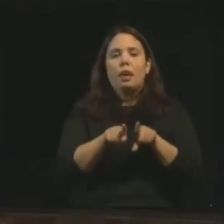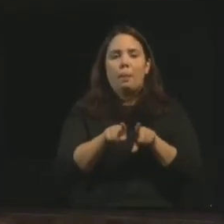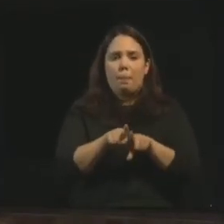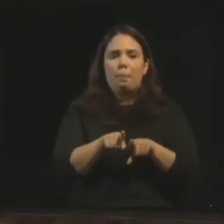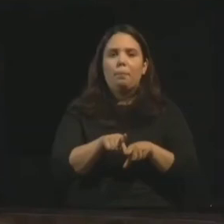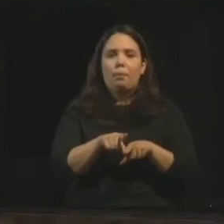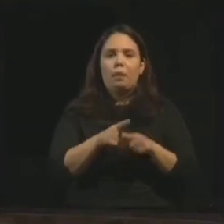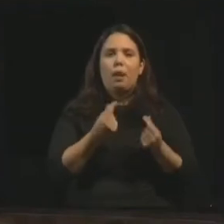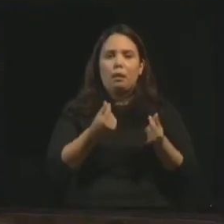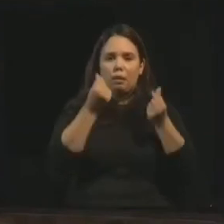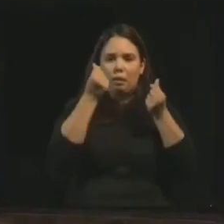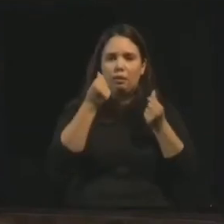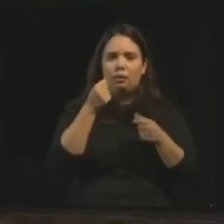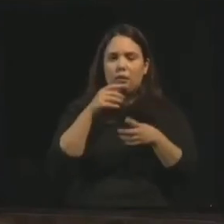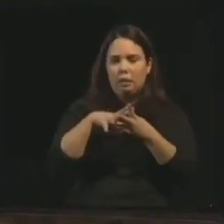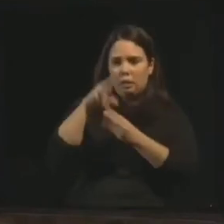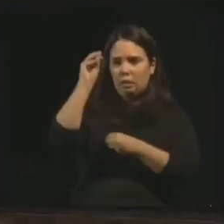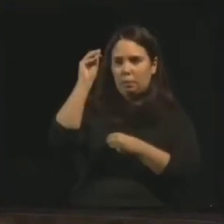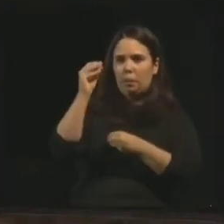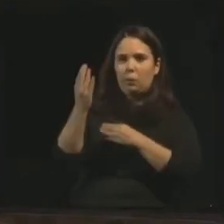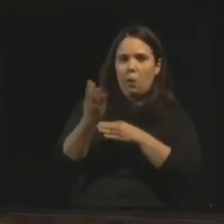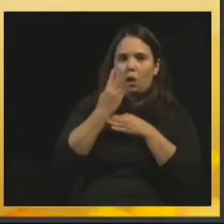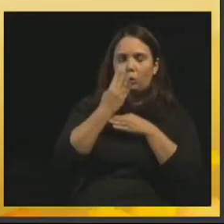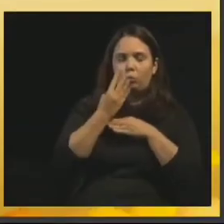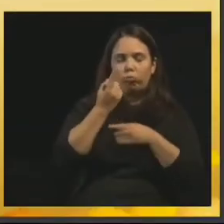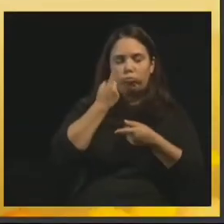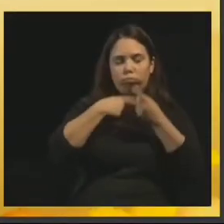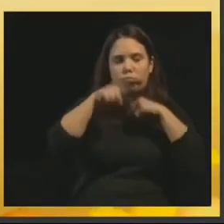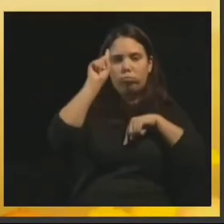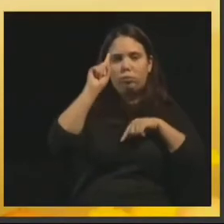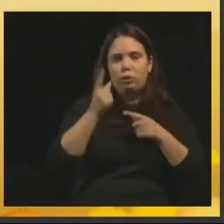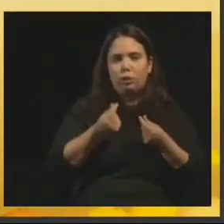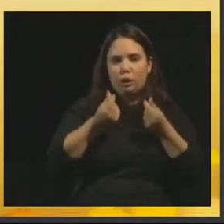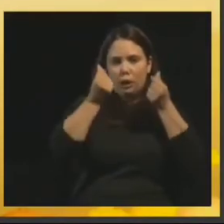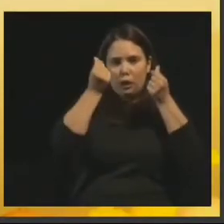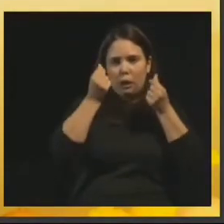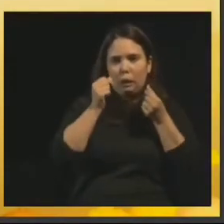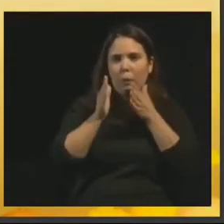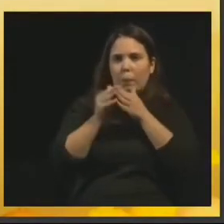espíritos podem nos ajudar que se obtenham riquezas ou que lhes pedem